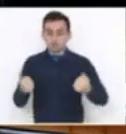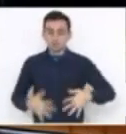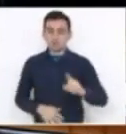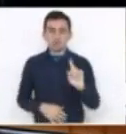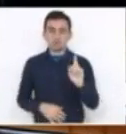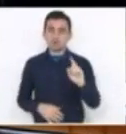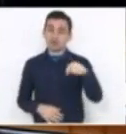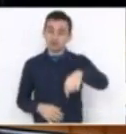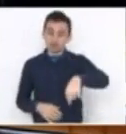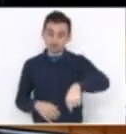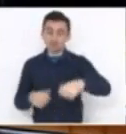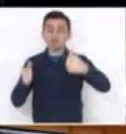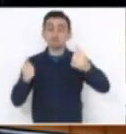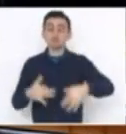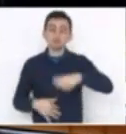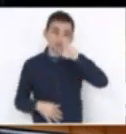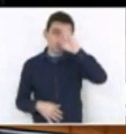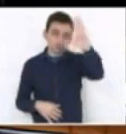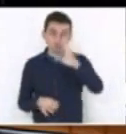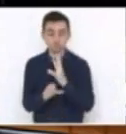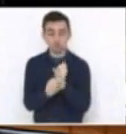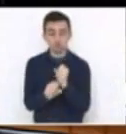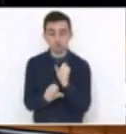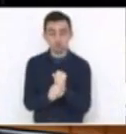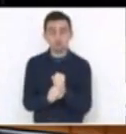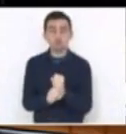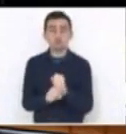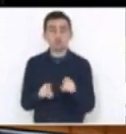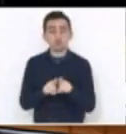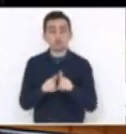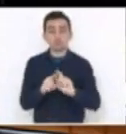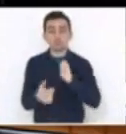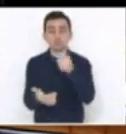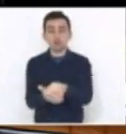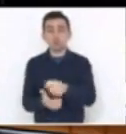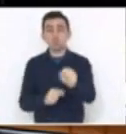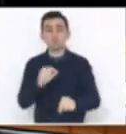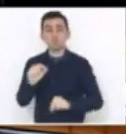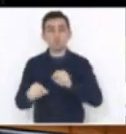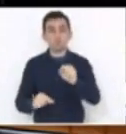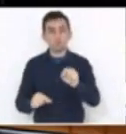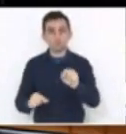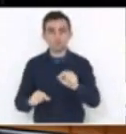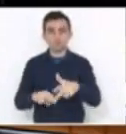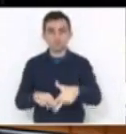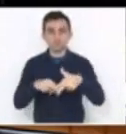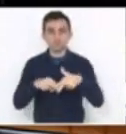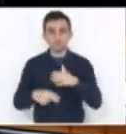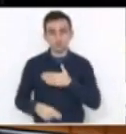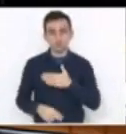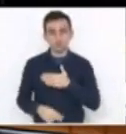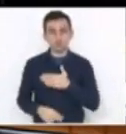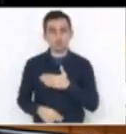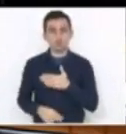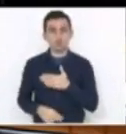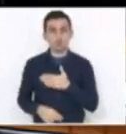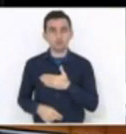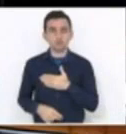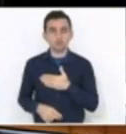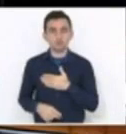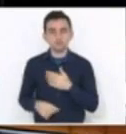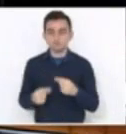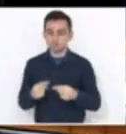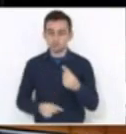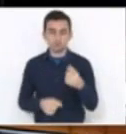e da composição daquilo que vai ser aplicado. Por isso, a minha posição pessoal não partidária, e